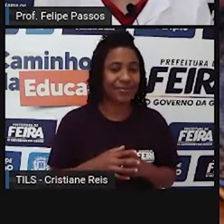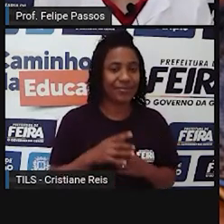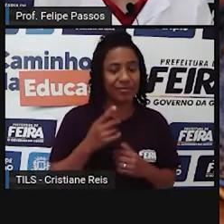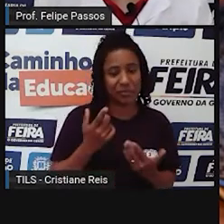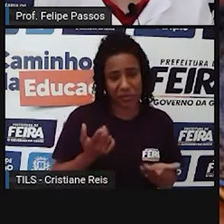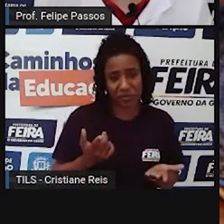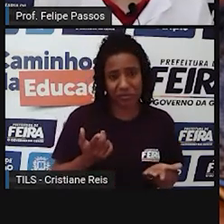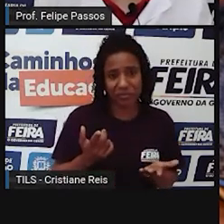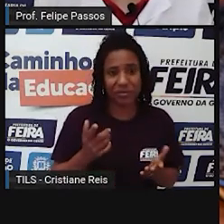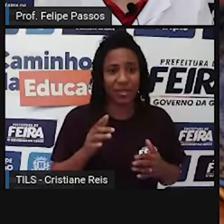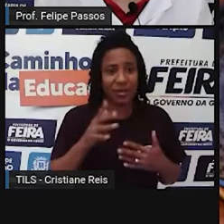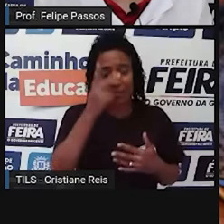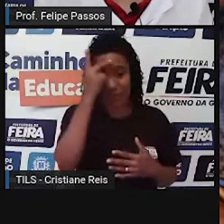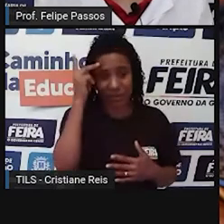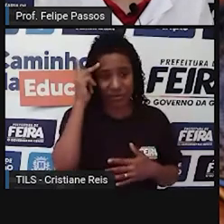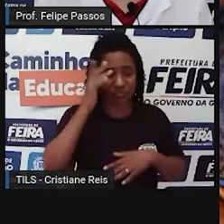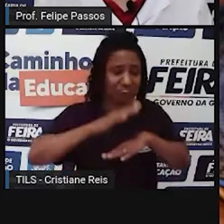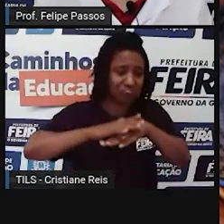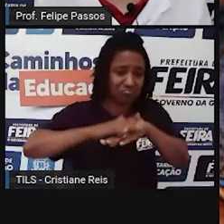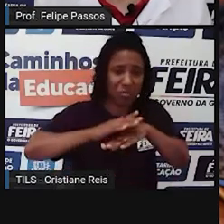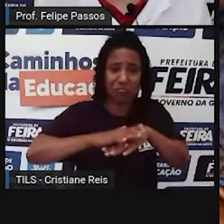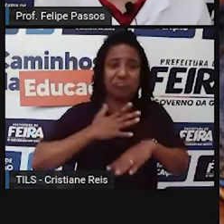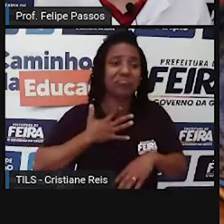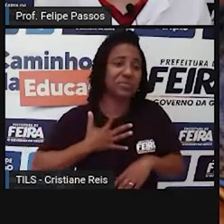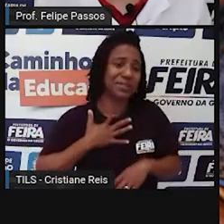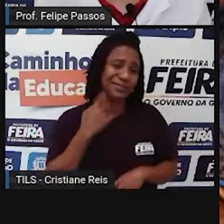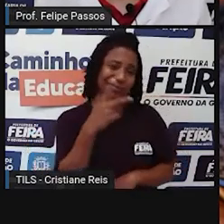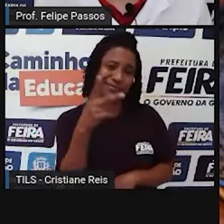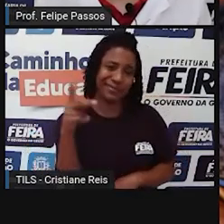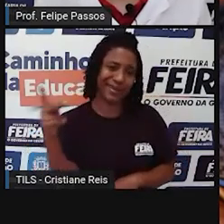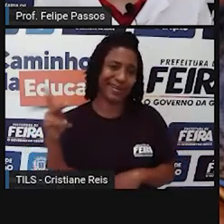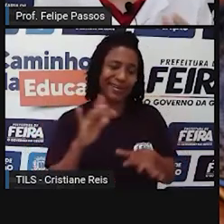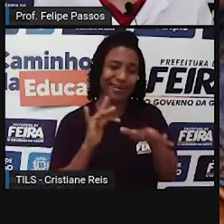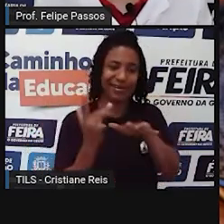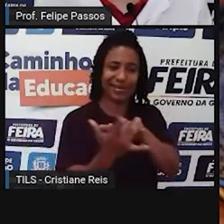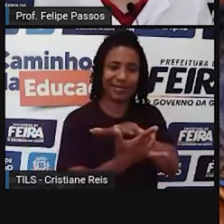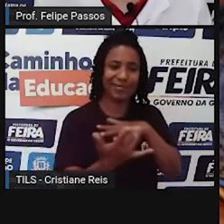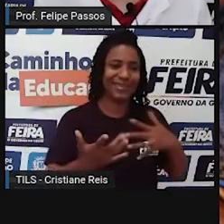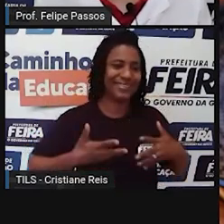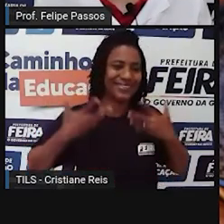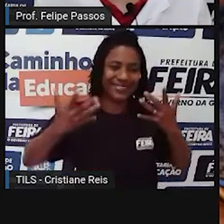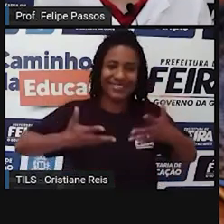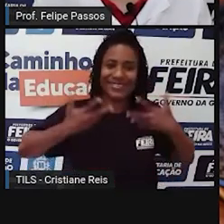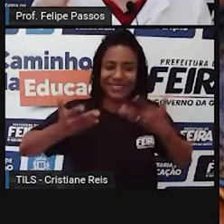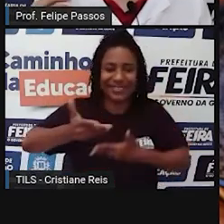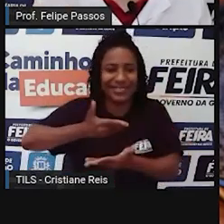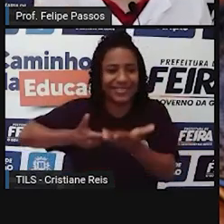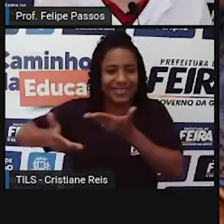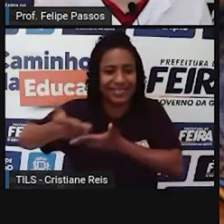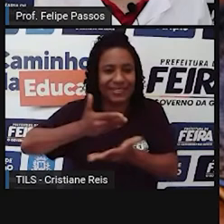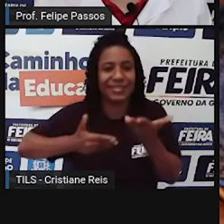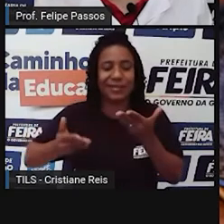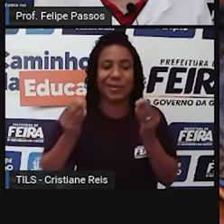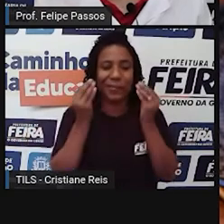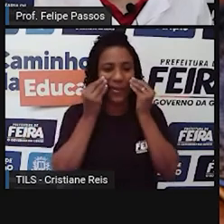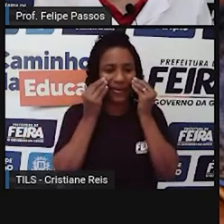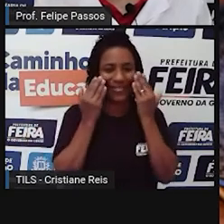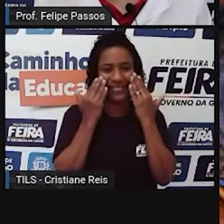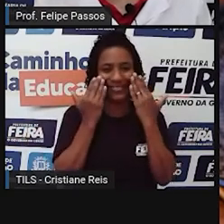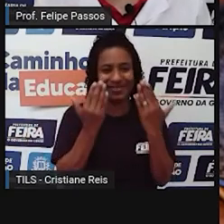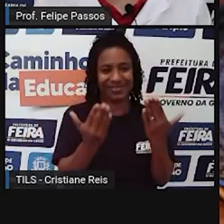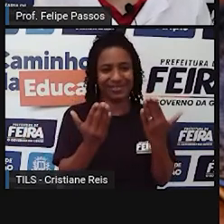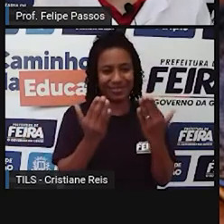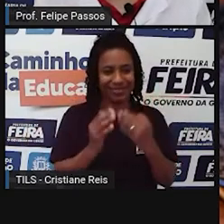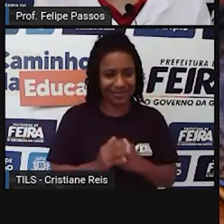razão? Tem uma aplicação prática? Não, mas a gente usa a rede social para se divertir, para mostrar alguma coisa. Hoje em dia, está cada vez mais